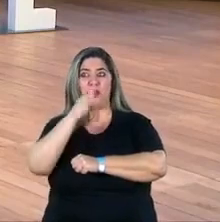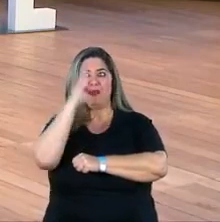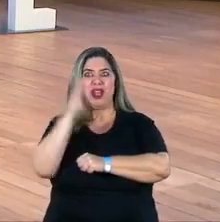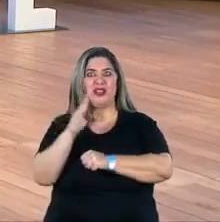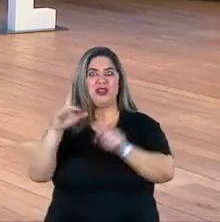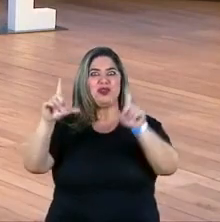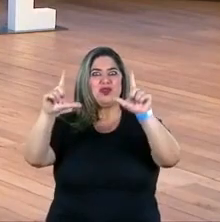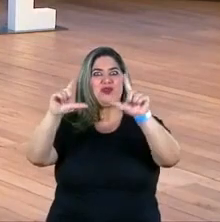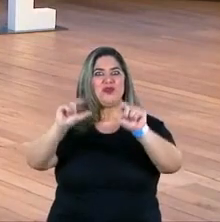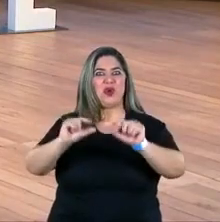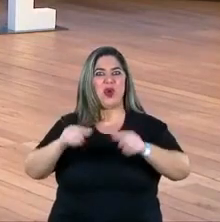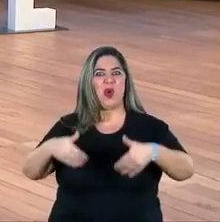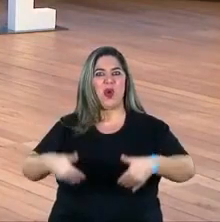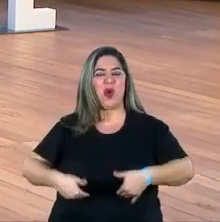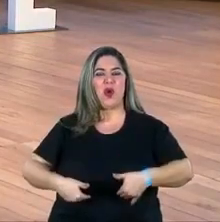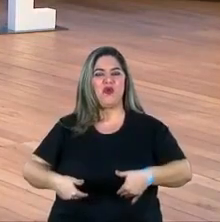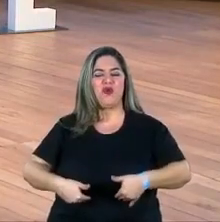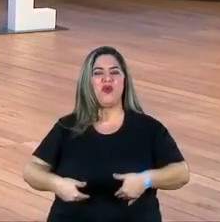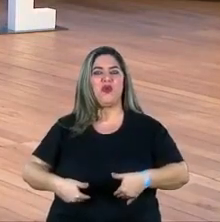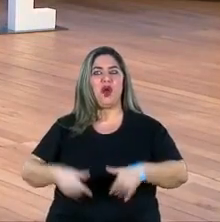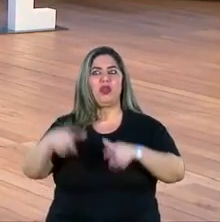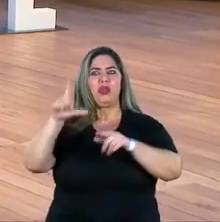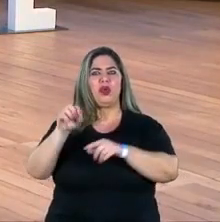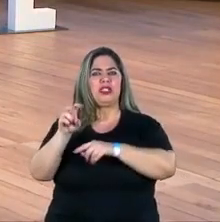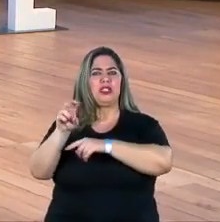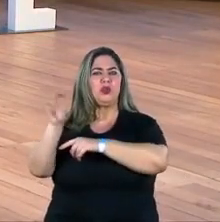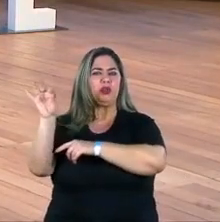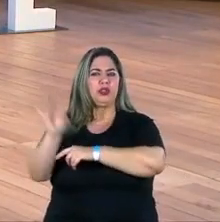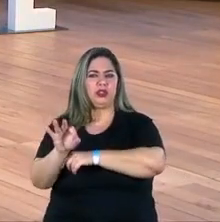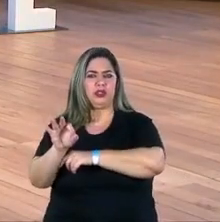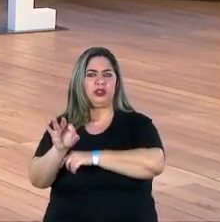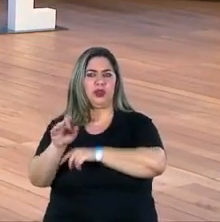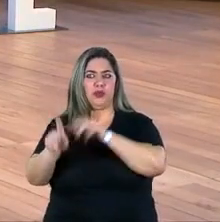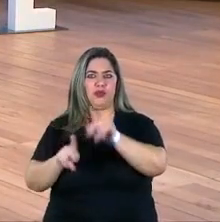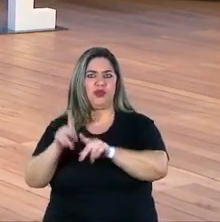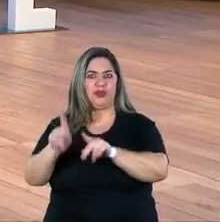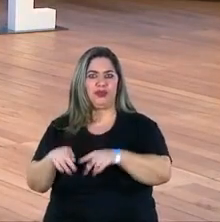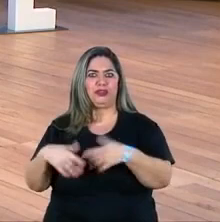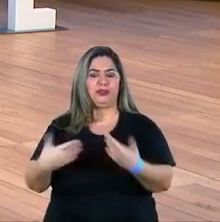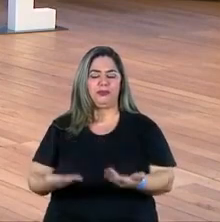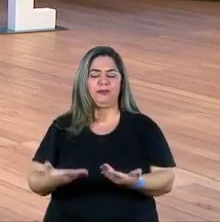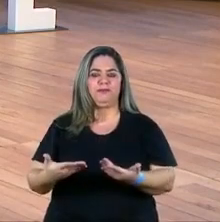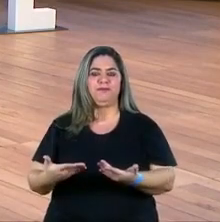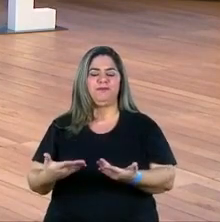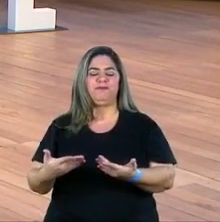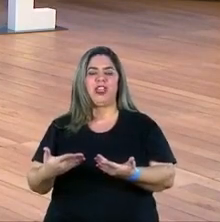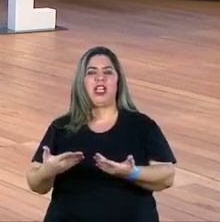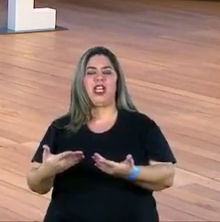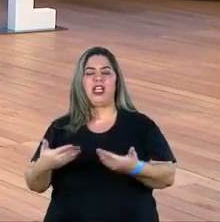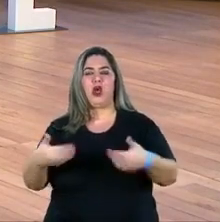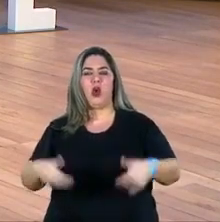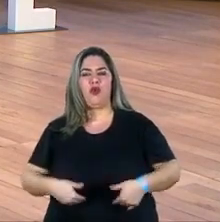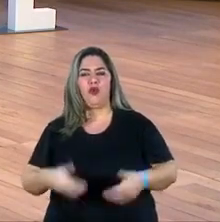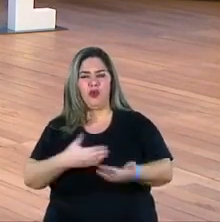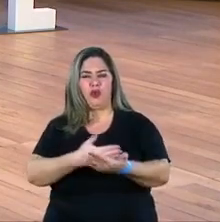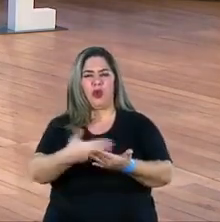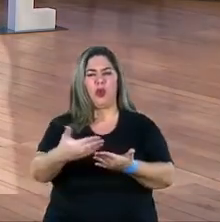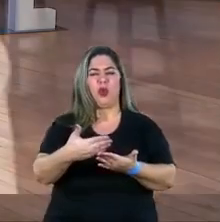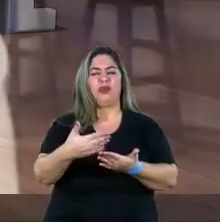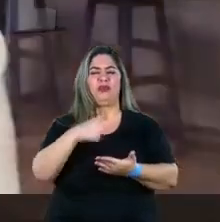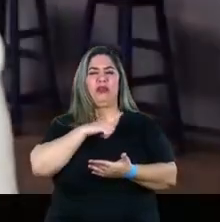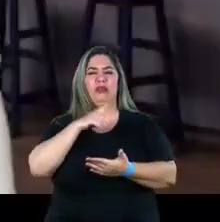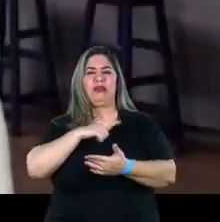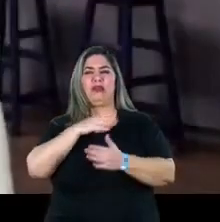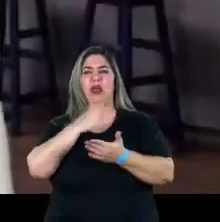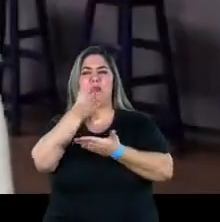reduzir a fome a um índice menor do que 5% da sua população. Então a insegurança alimentar que você falou no começo, que a gente hoje